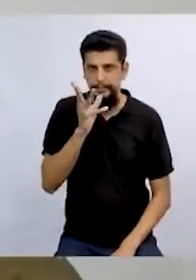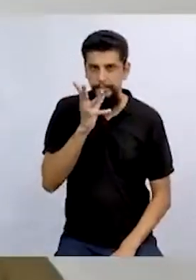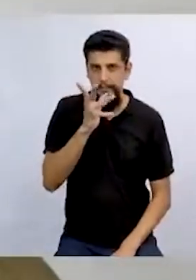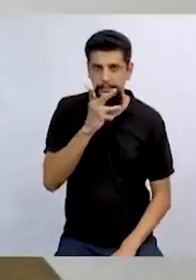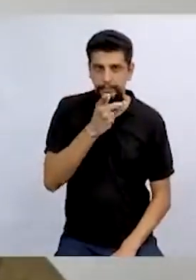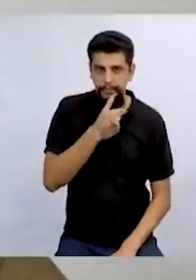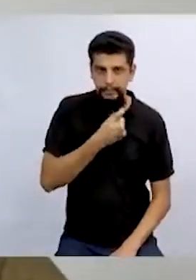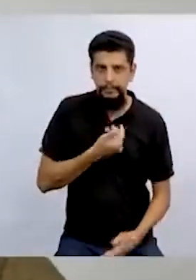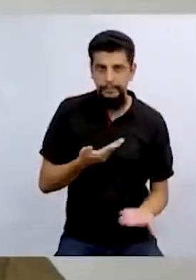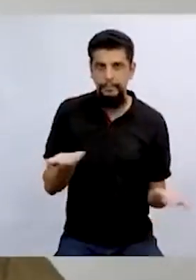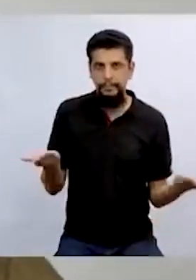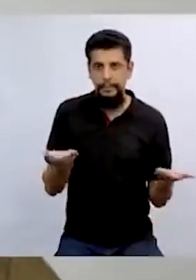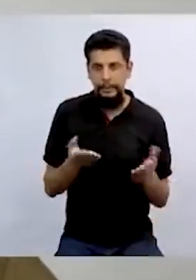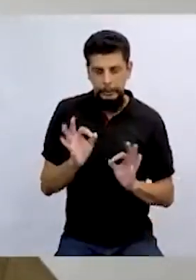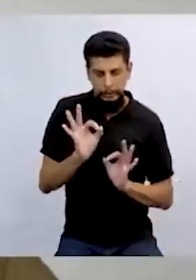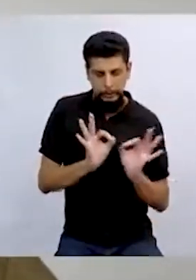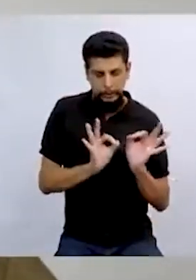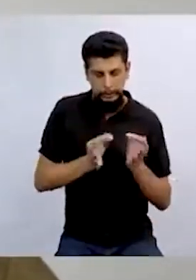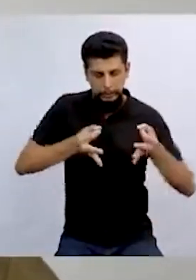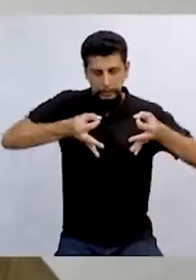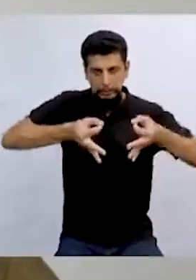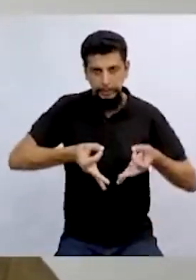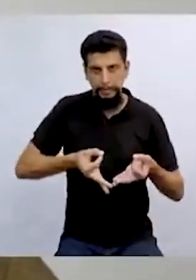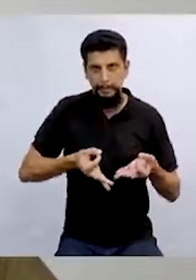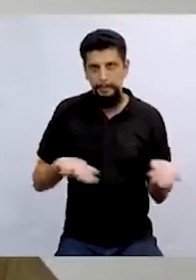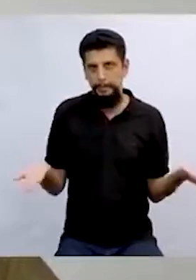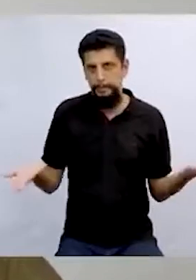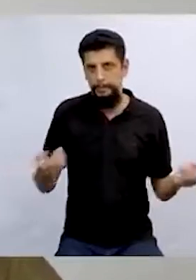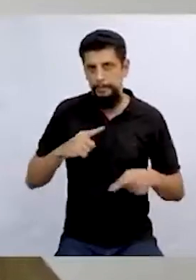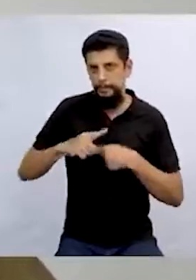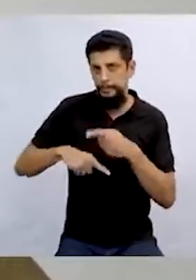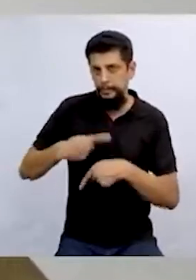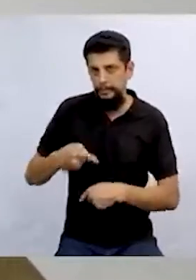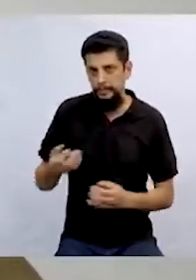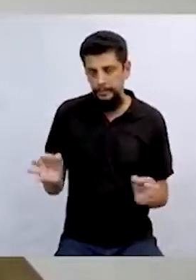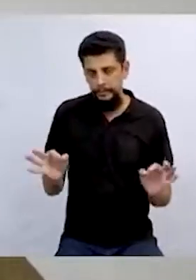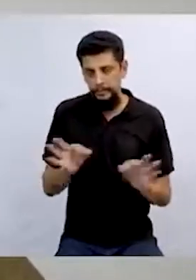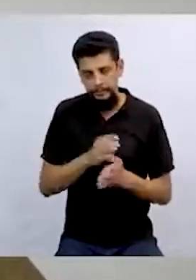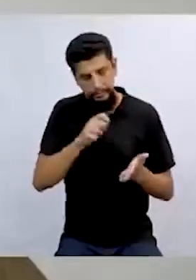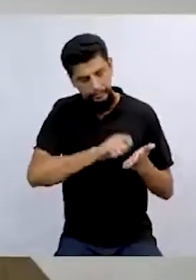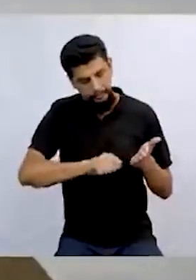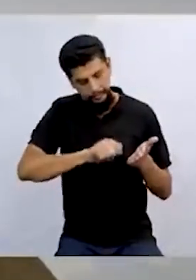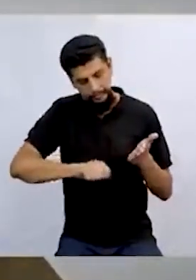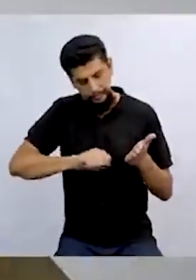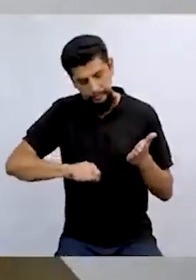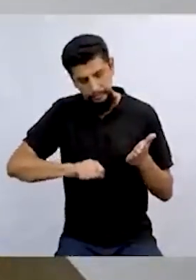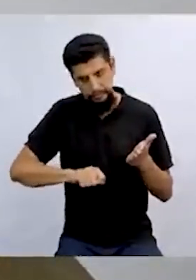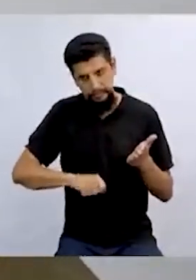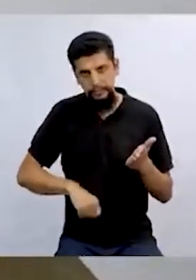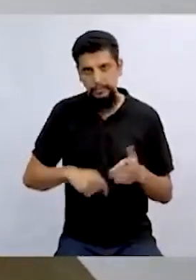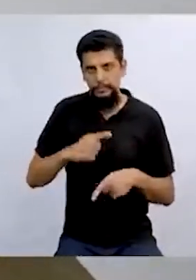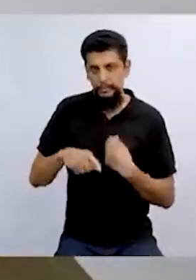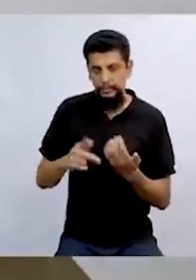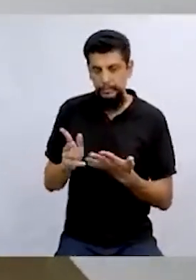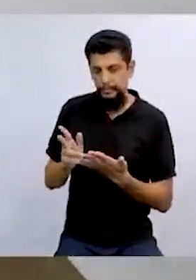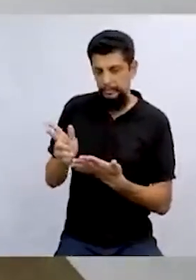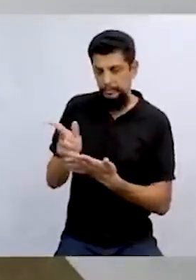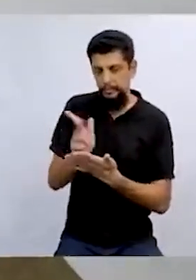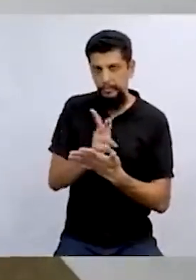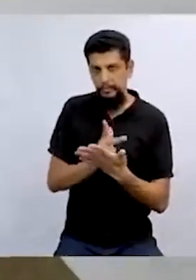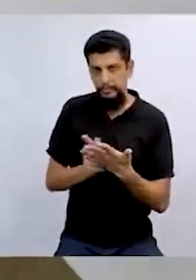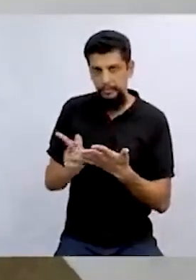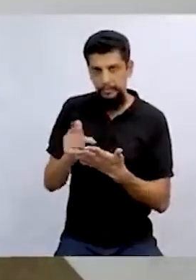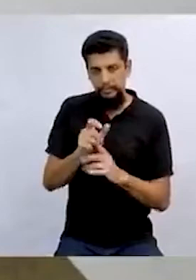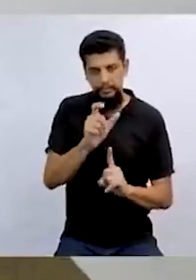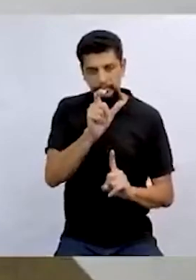do jeitinho que ele está hoje, ajustado do jeito que ele está hoje. Depois que eu terminei de escrever, foi para a mão da ilustradora, que é a